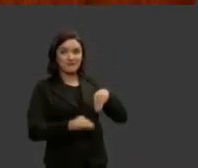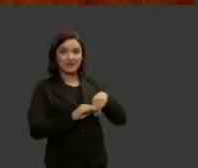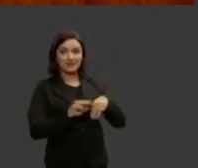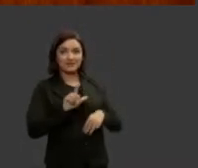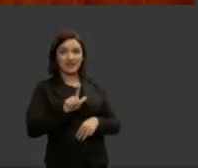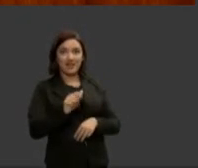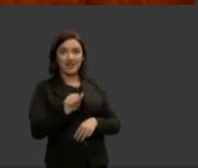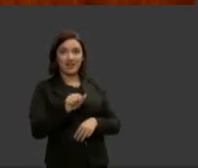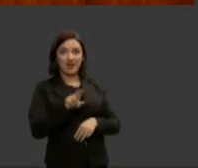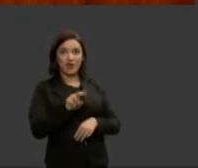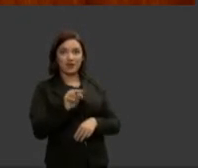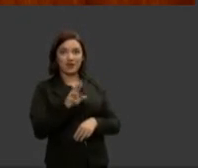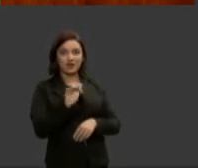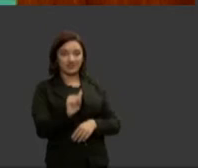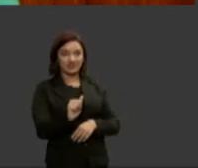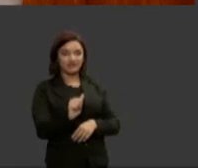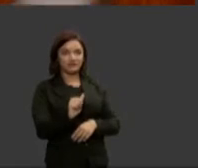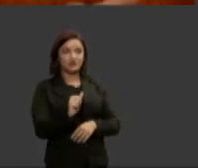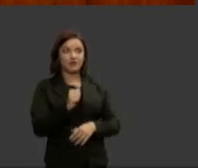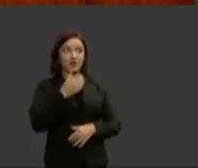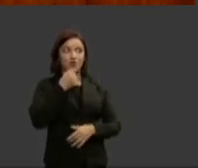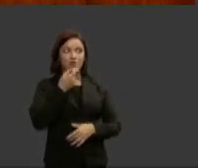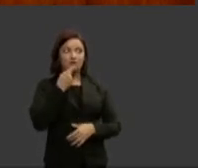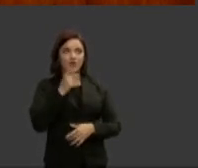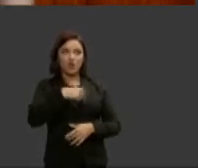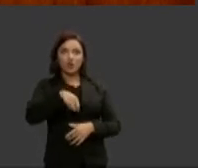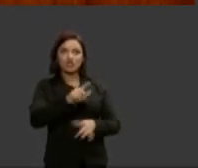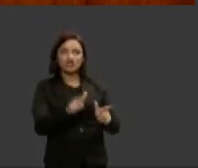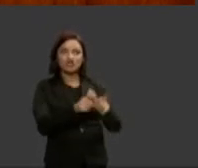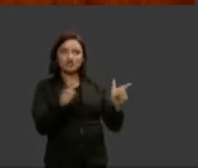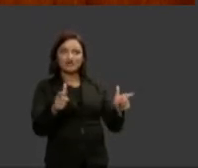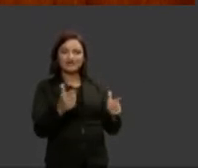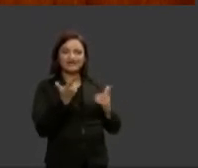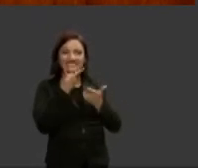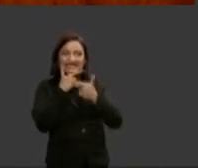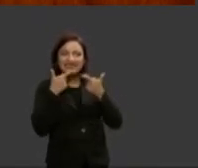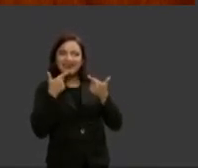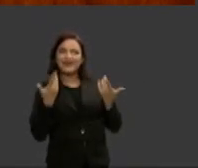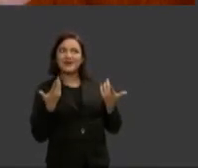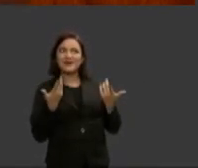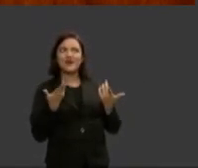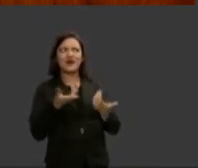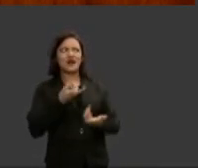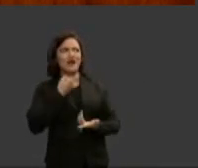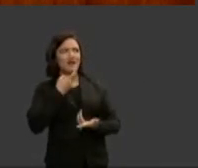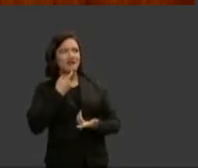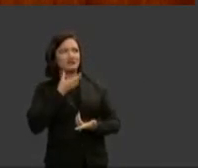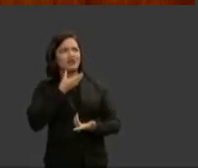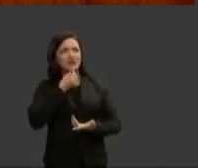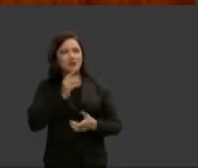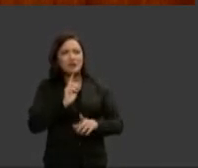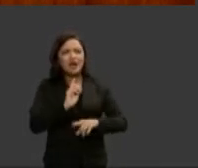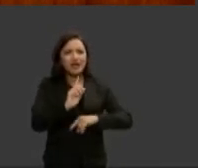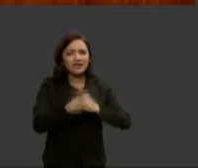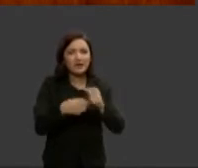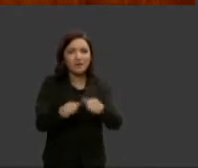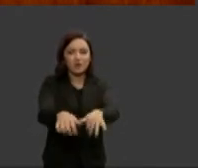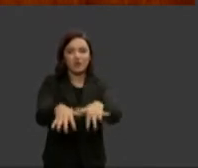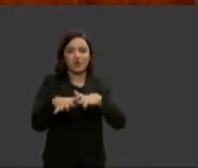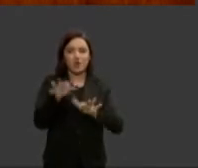conta a ele houve um riso naquele momento e depois que a audiência acabou